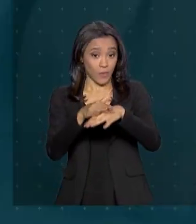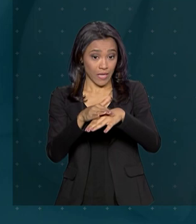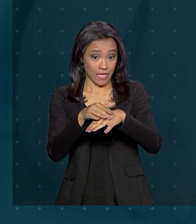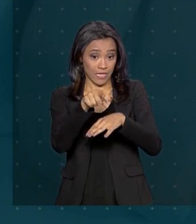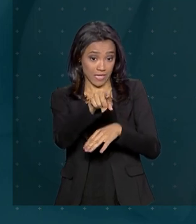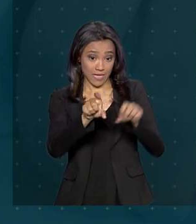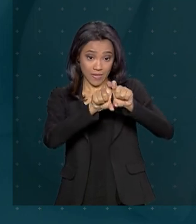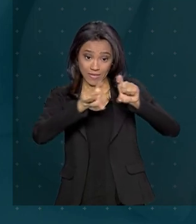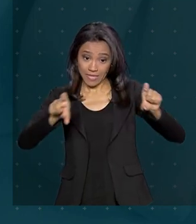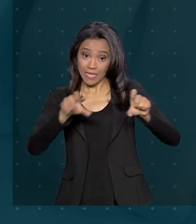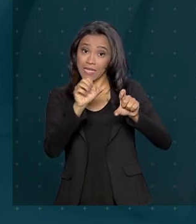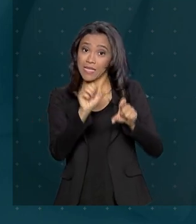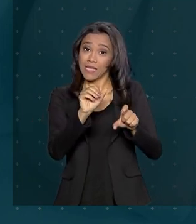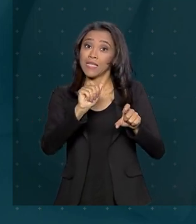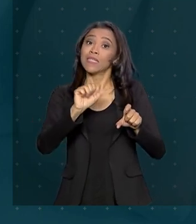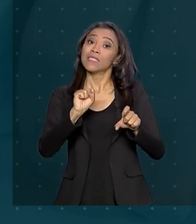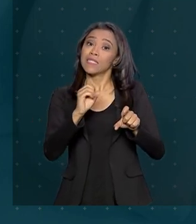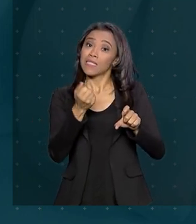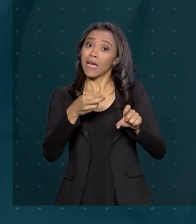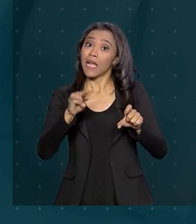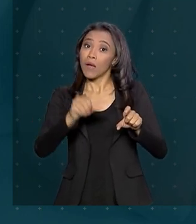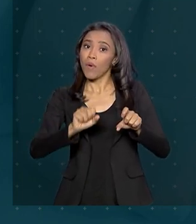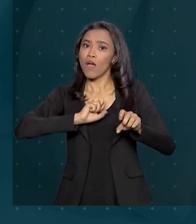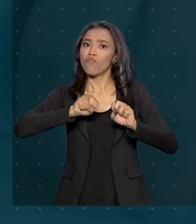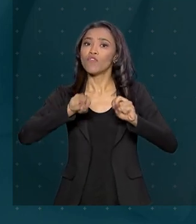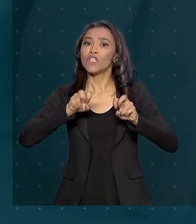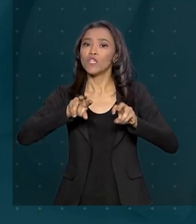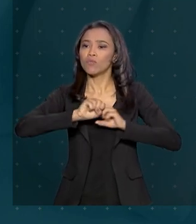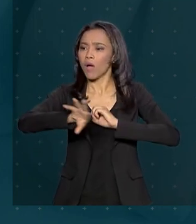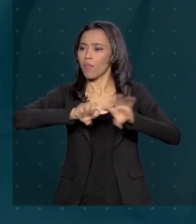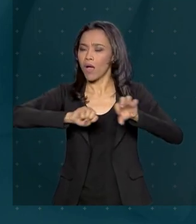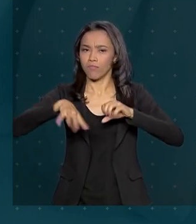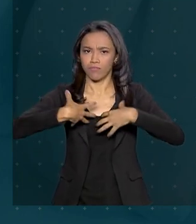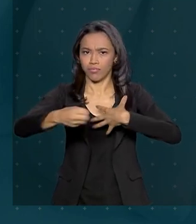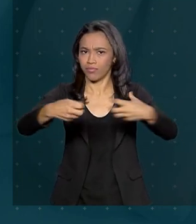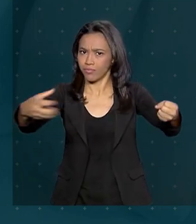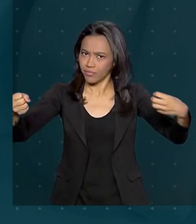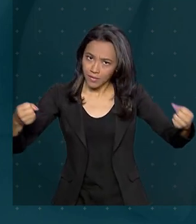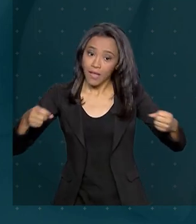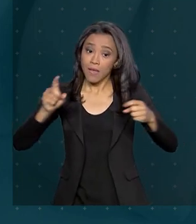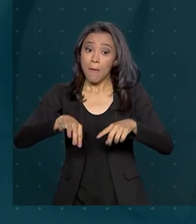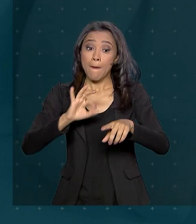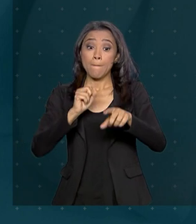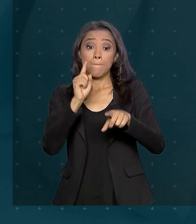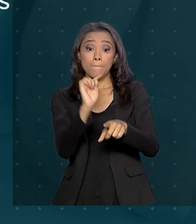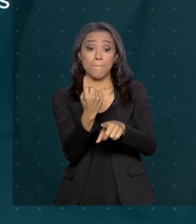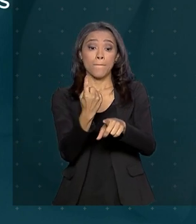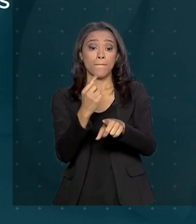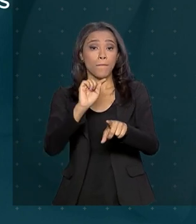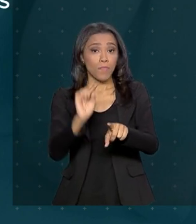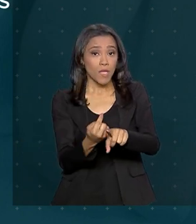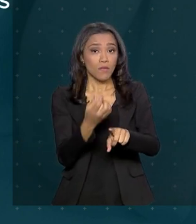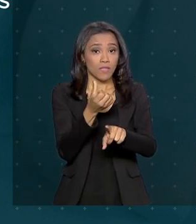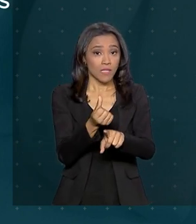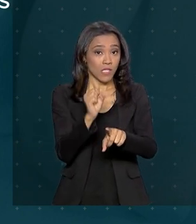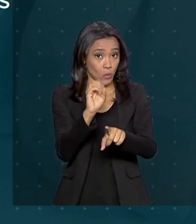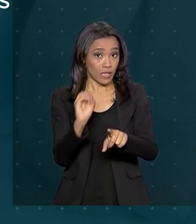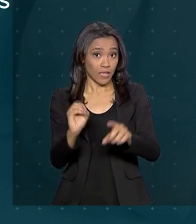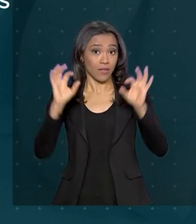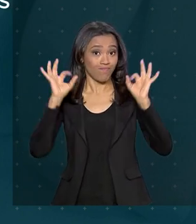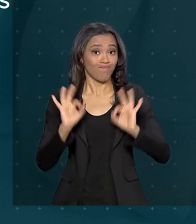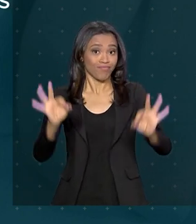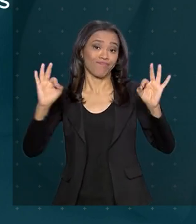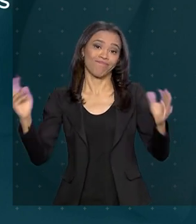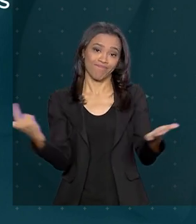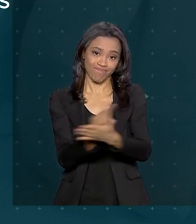contagiosa transmitida por um vírus. Nos últimos 90 dias, o Brasil registrou 1.680 casos confirmados